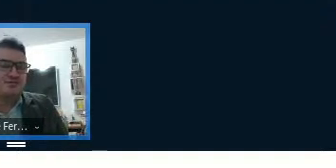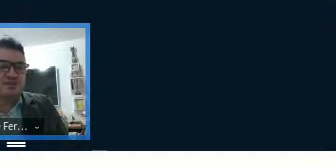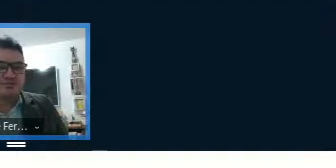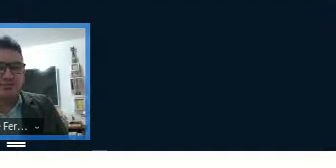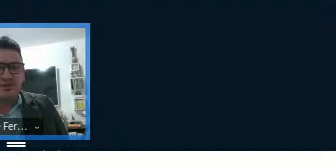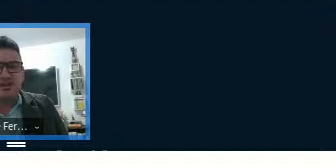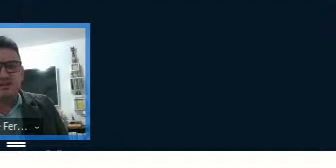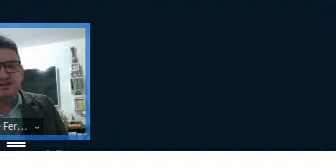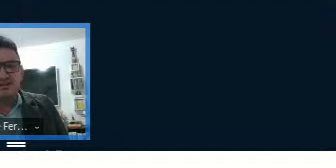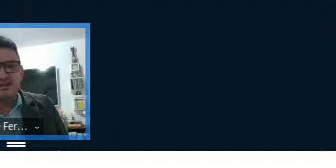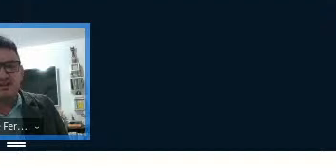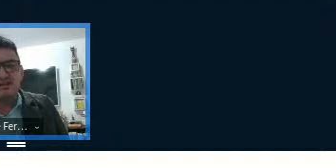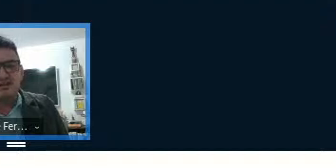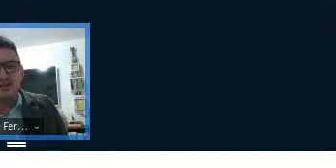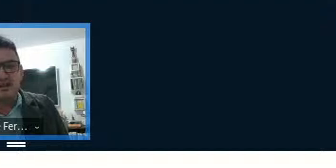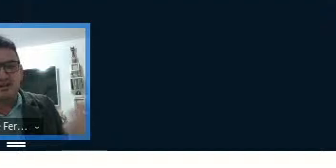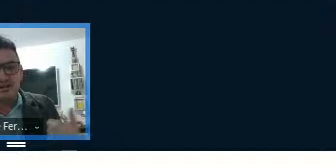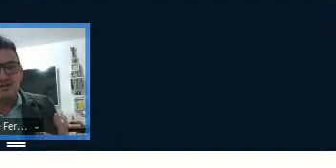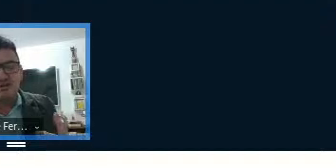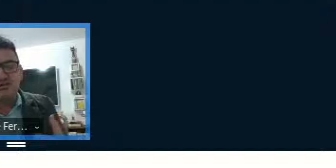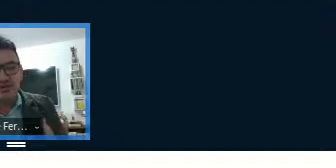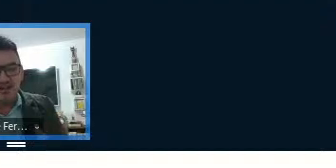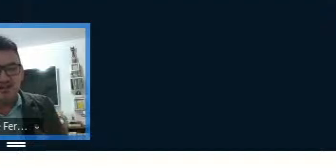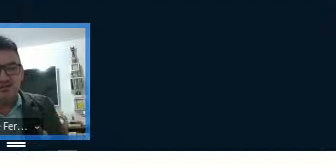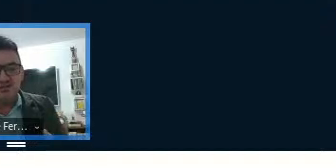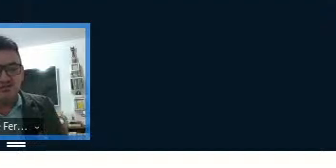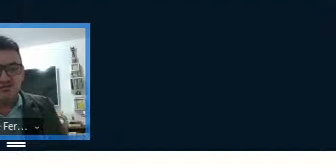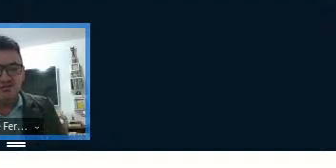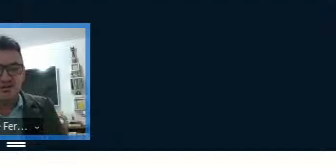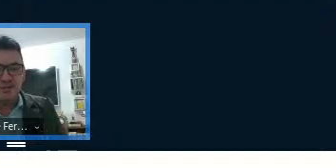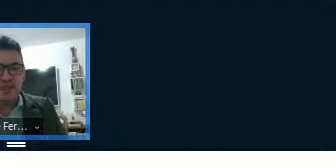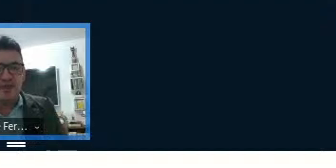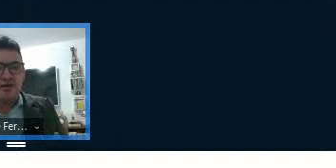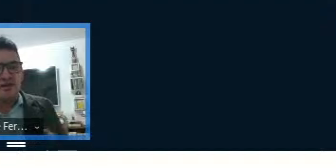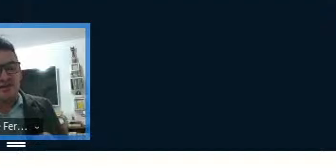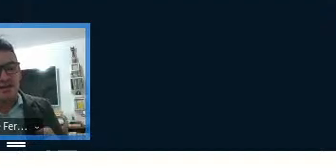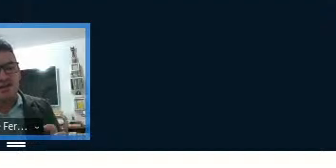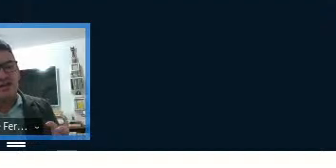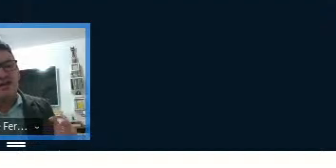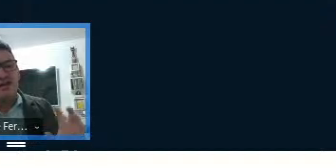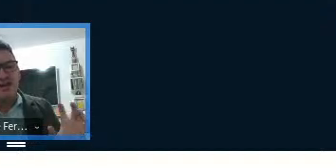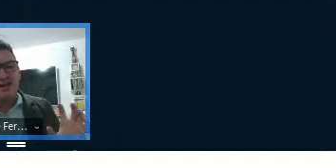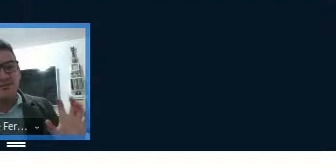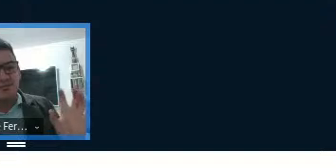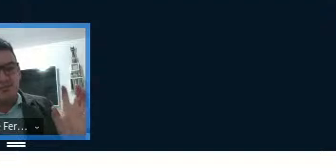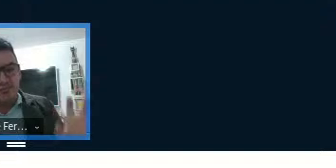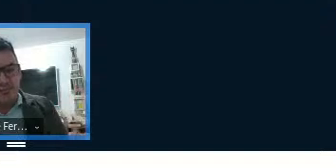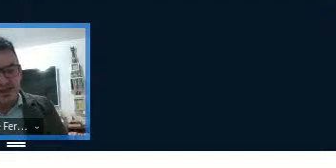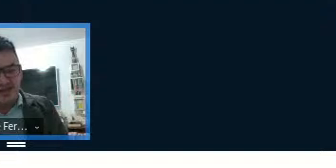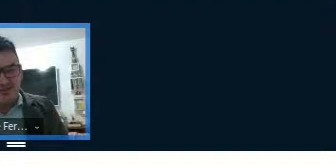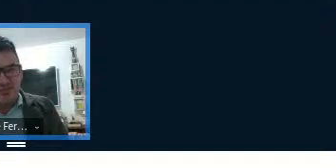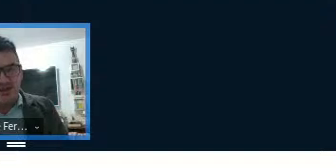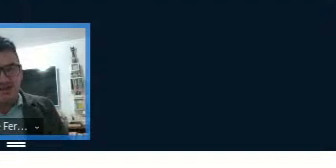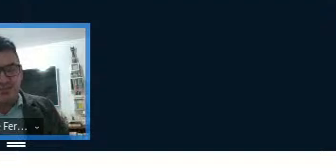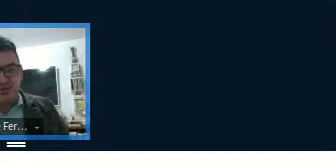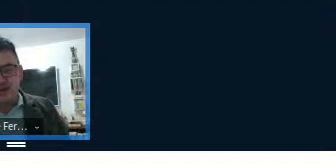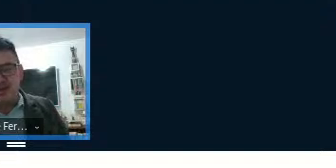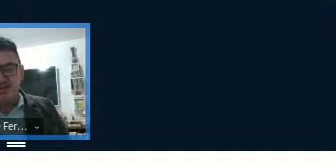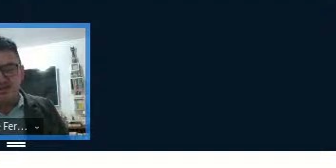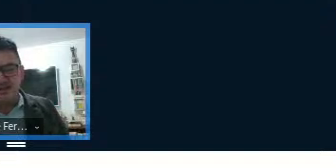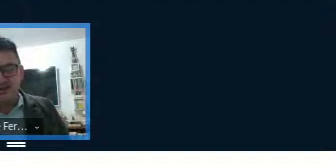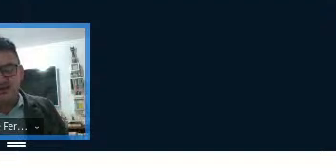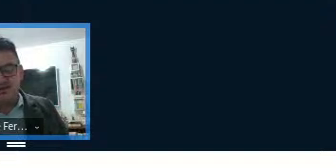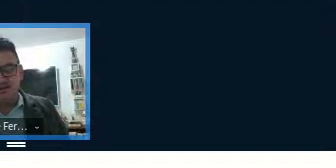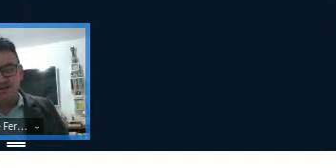interpretação do texto apenas. A tradução, viés tradutivo hoje, ele preza por essa